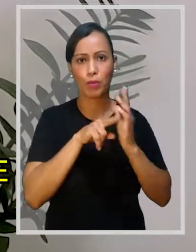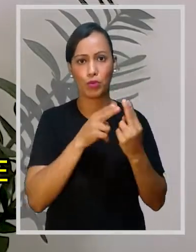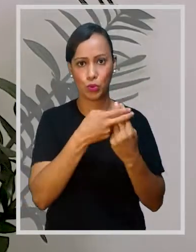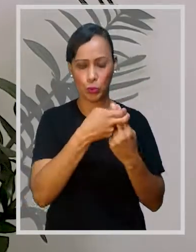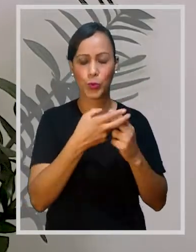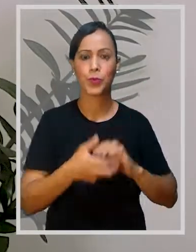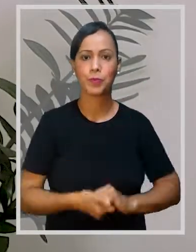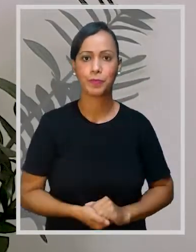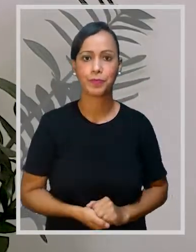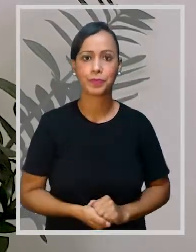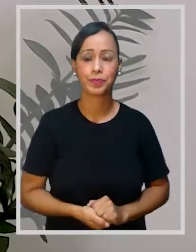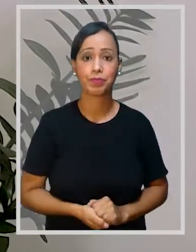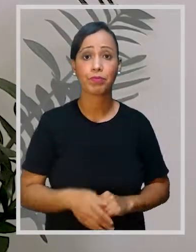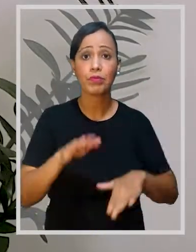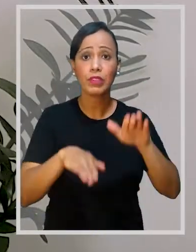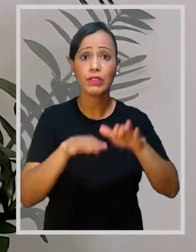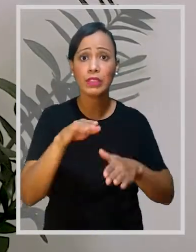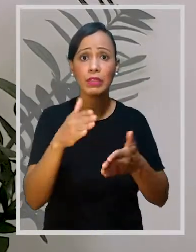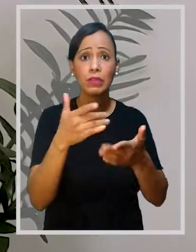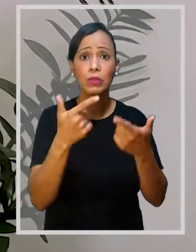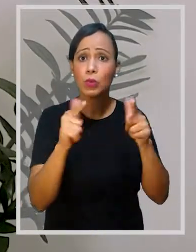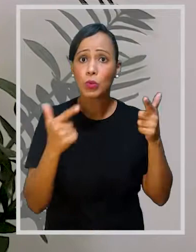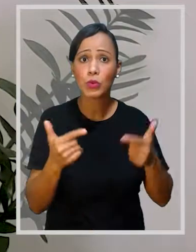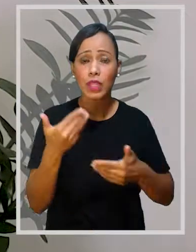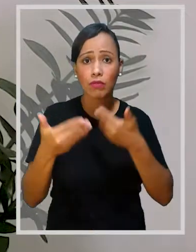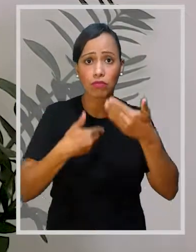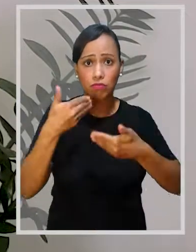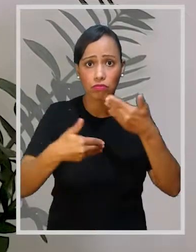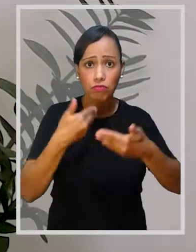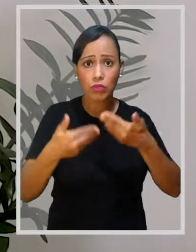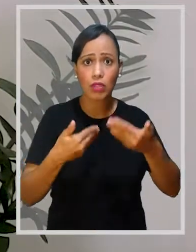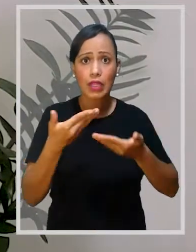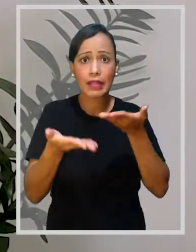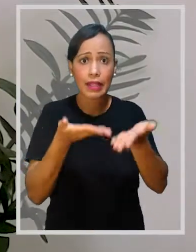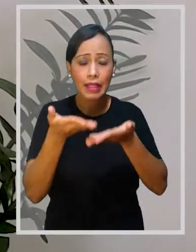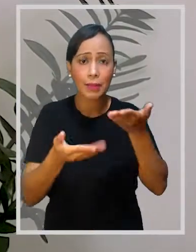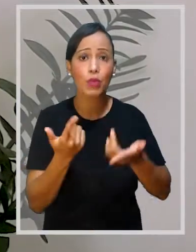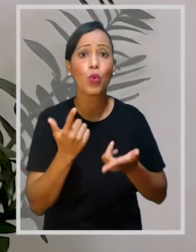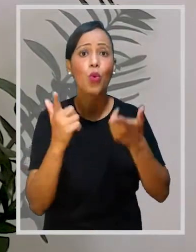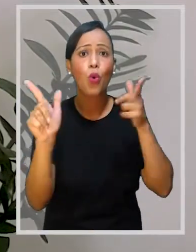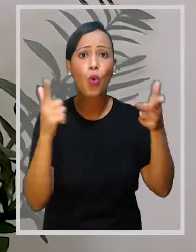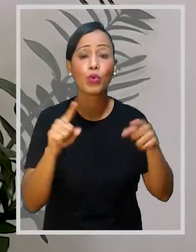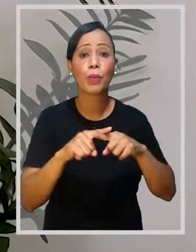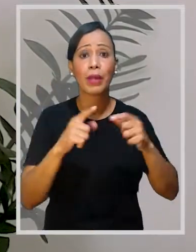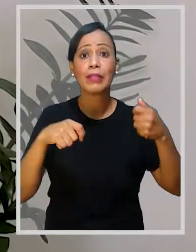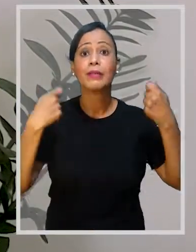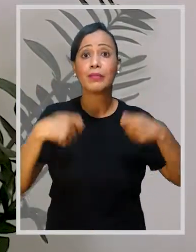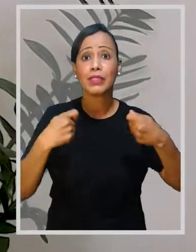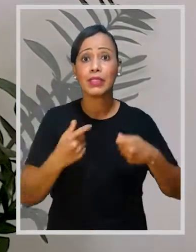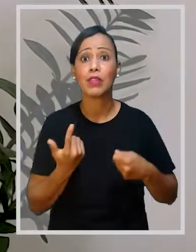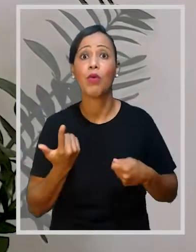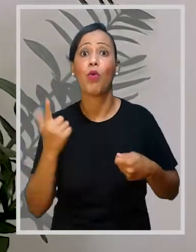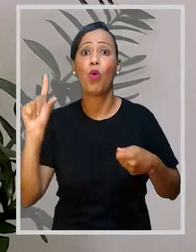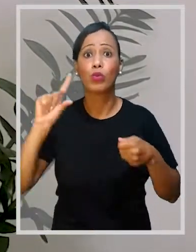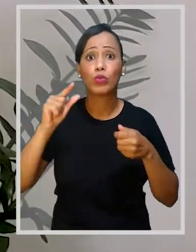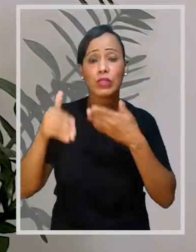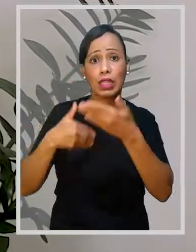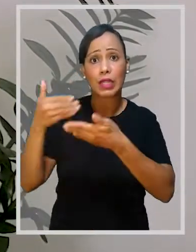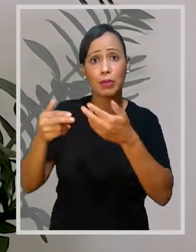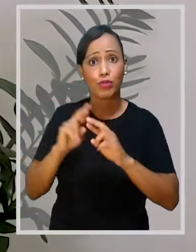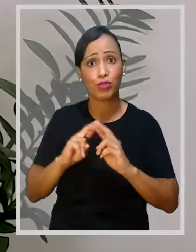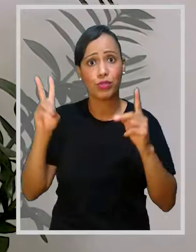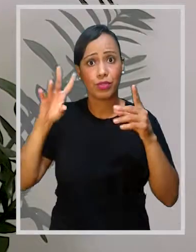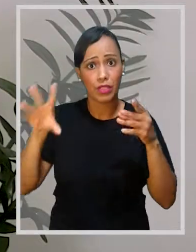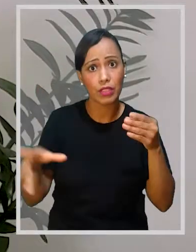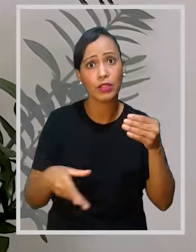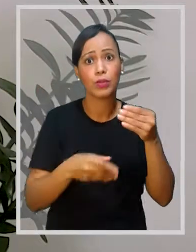medicamentos fornecidos regularmente pelo SUS Quando não há alternativa terapêutica na remume Mas o tratamento se